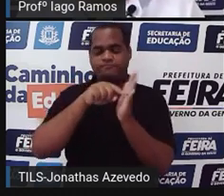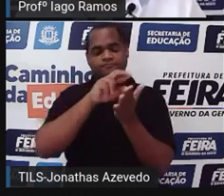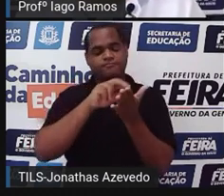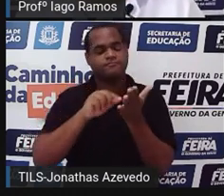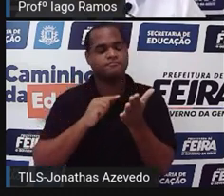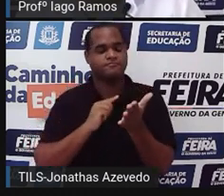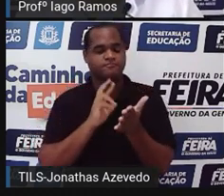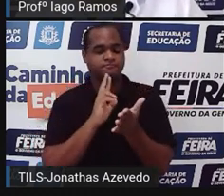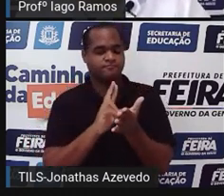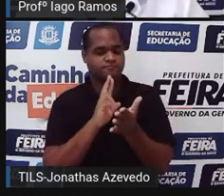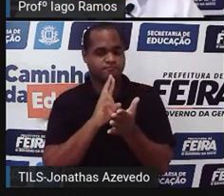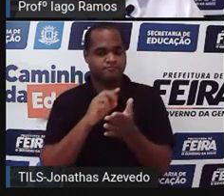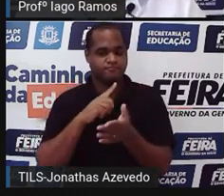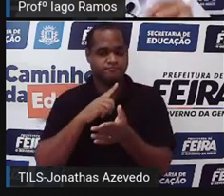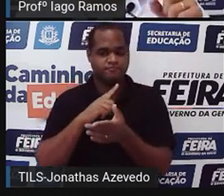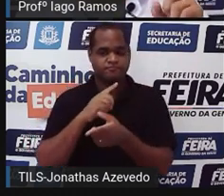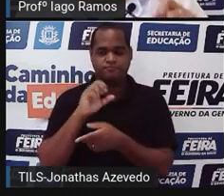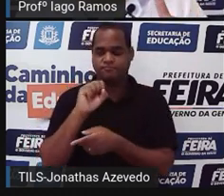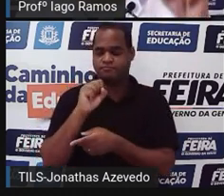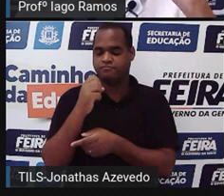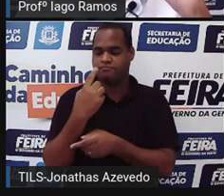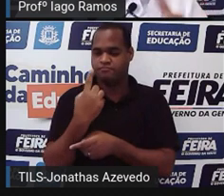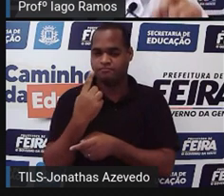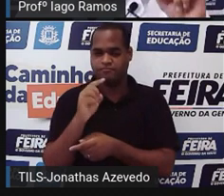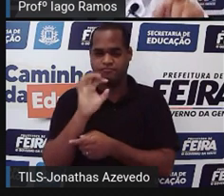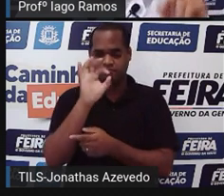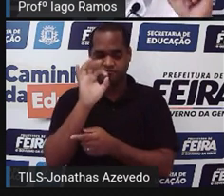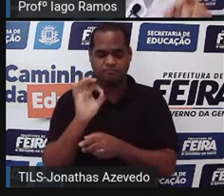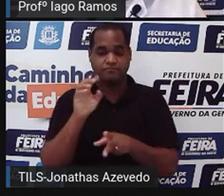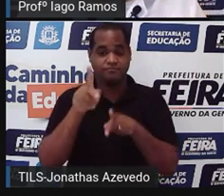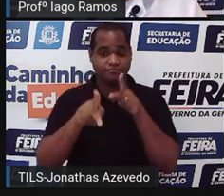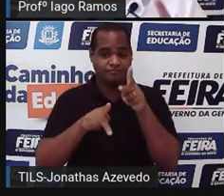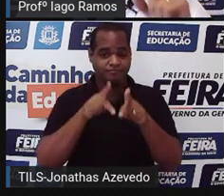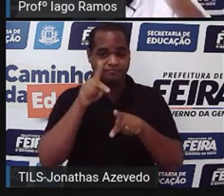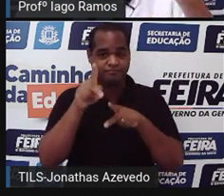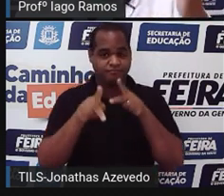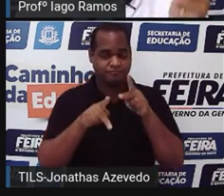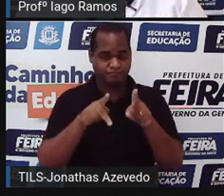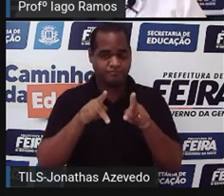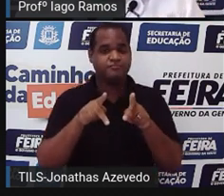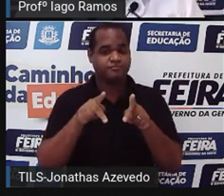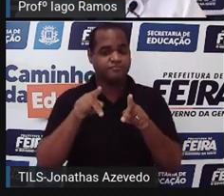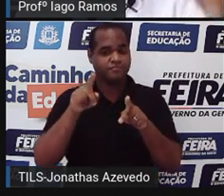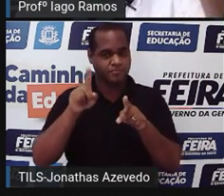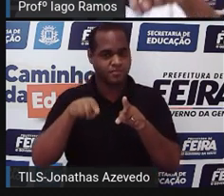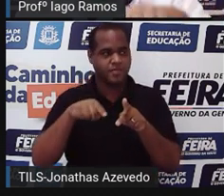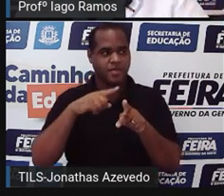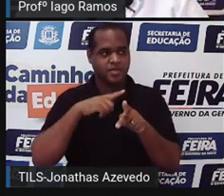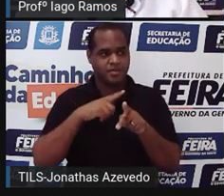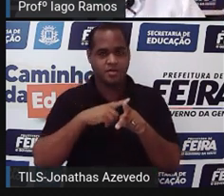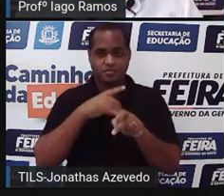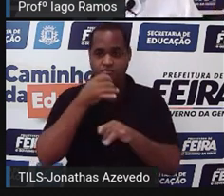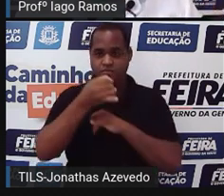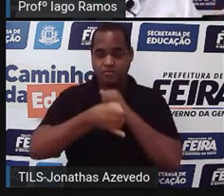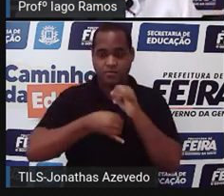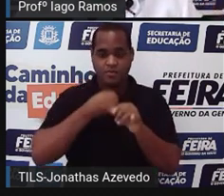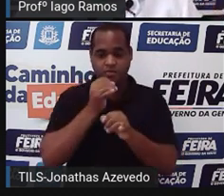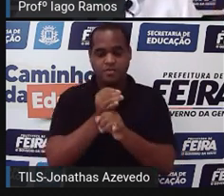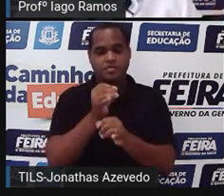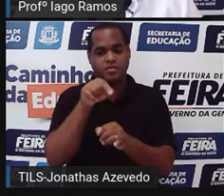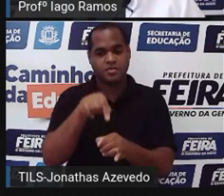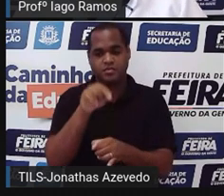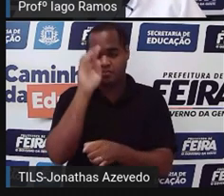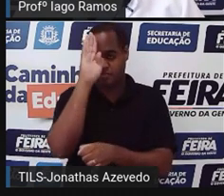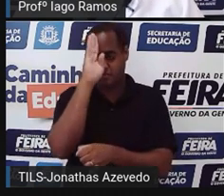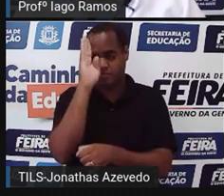que 81%, aliás, 81% das pessoas no Brasil, né?